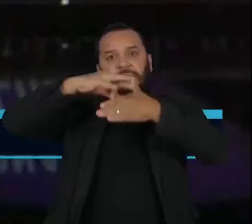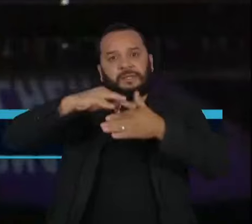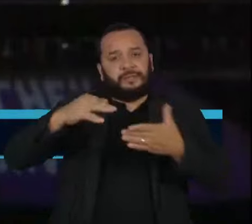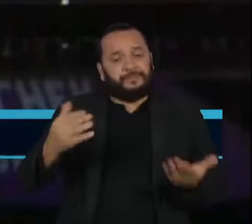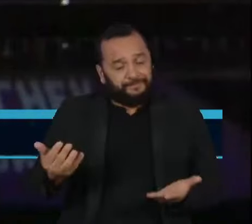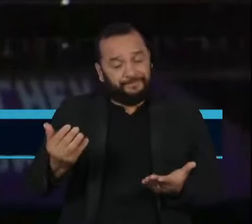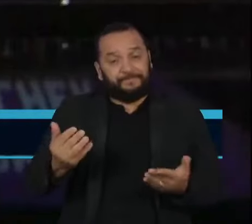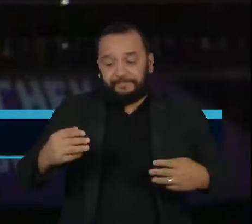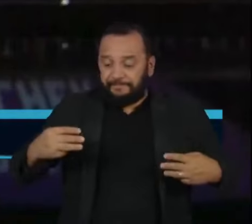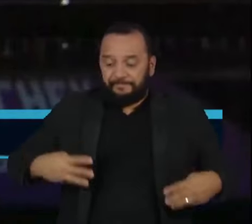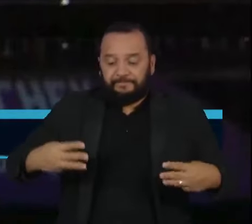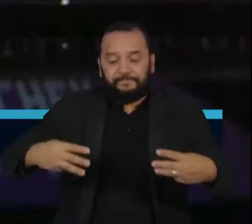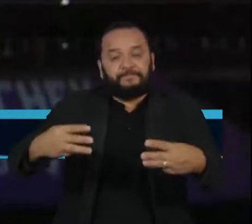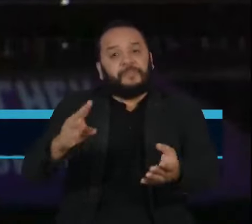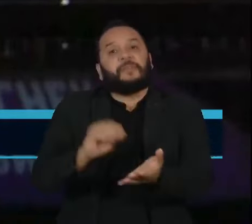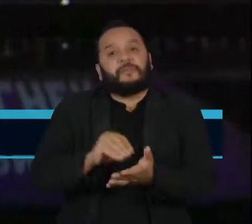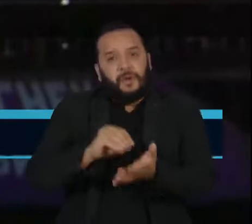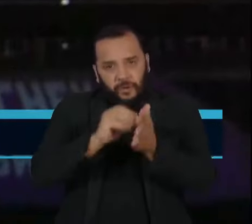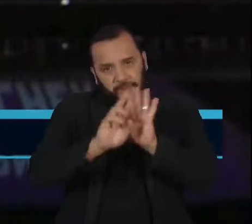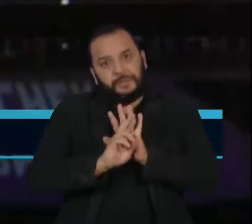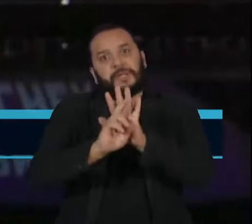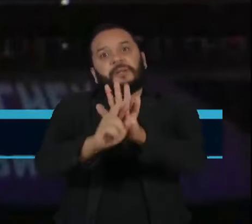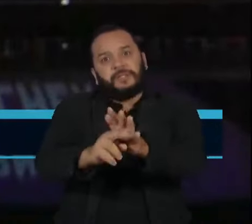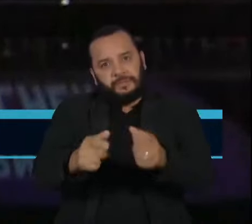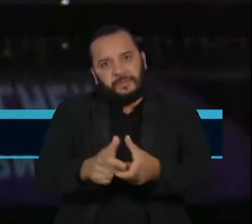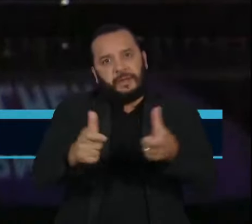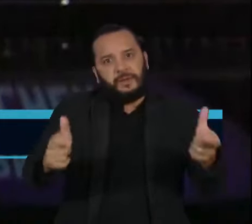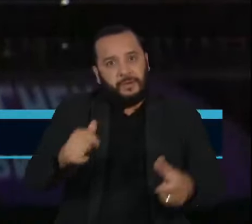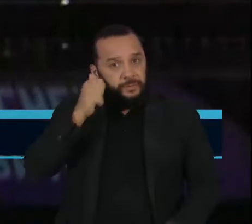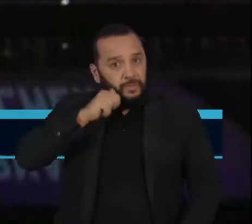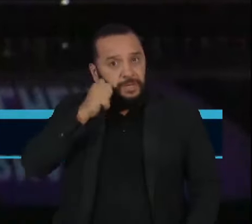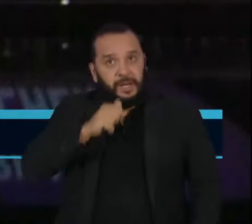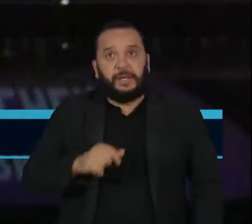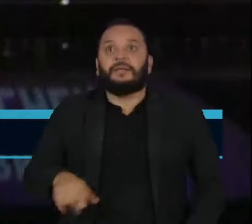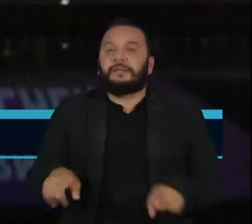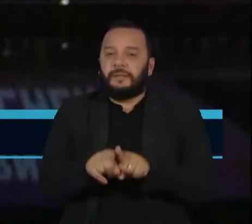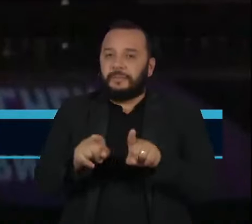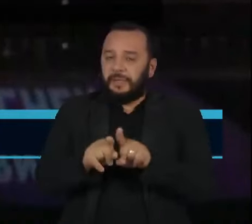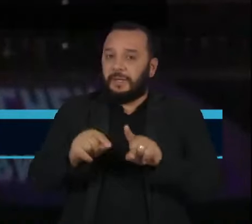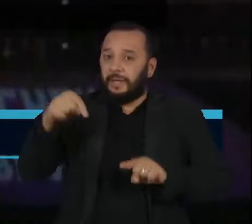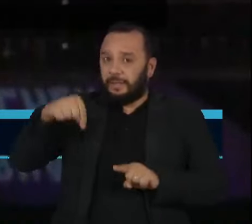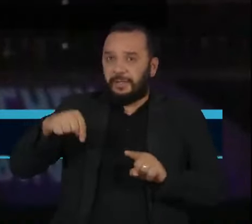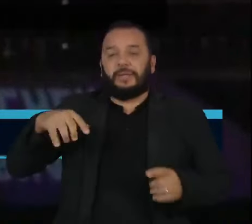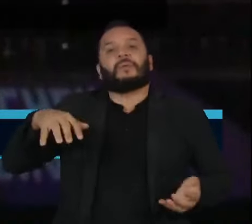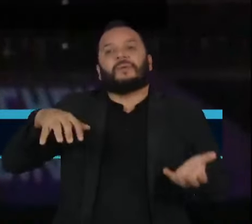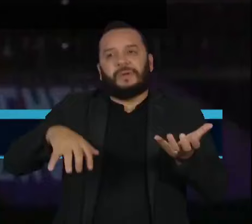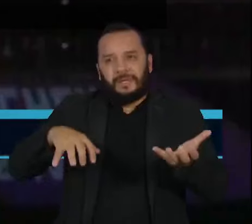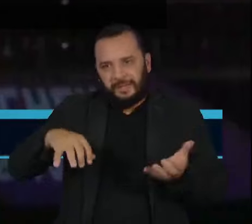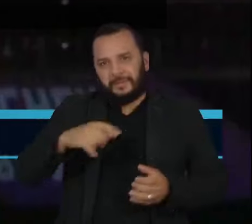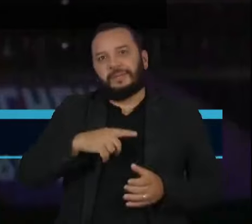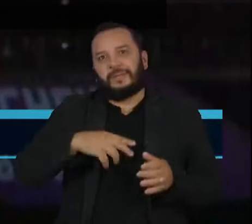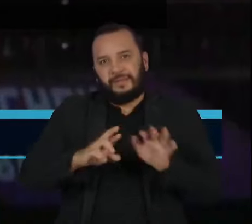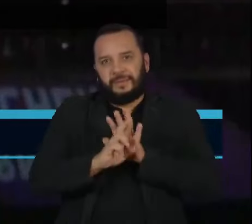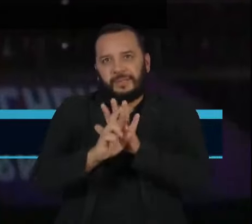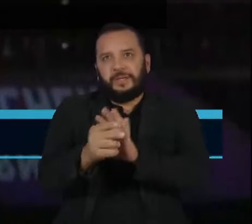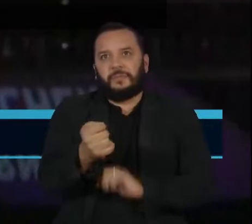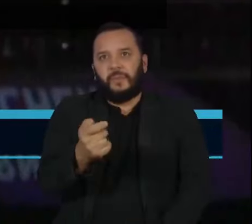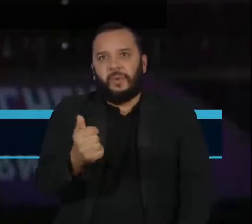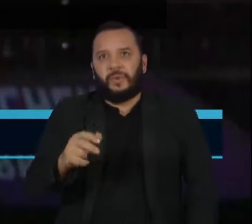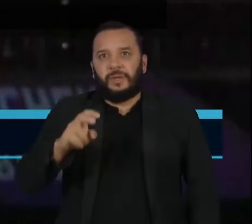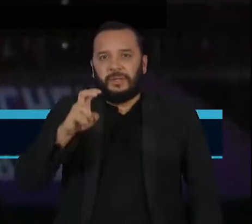falta uma representatividade maior feminina. Aqui no Congresso, a presença delas também é pequena. Dos